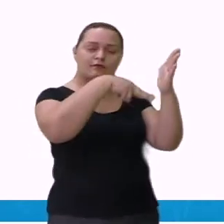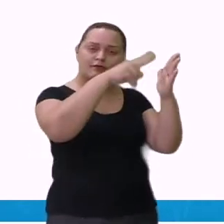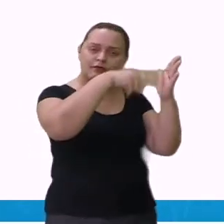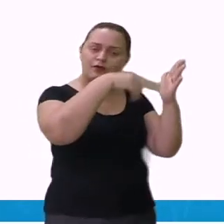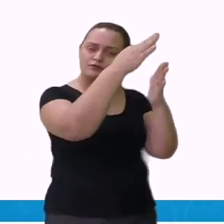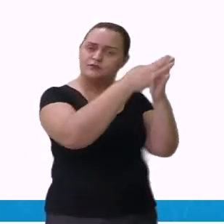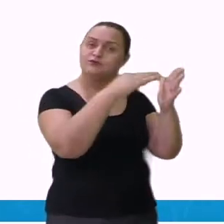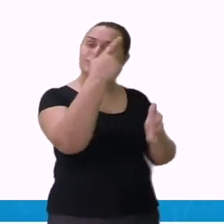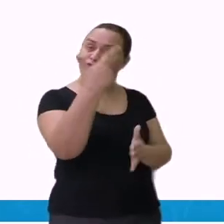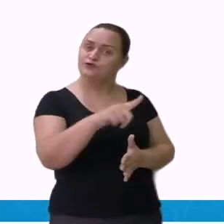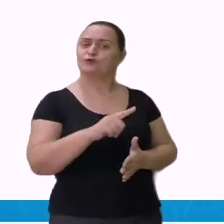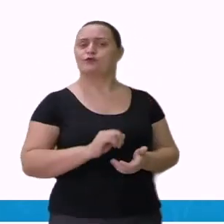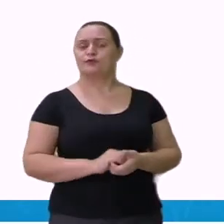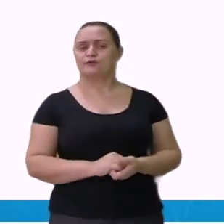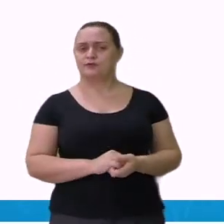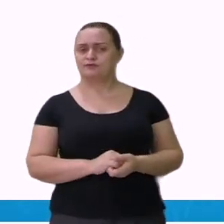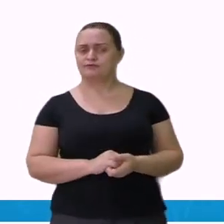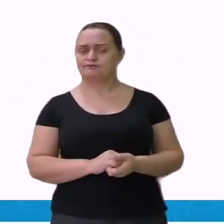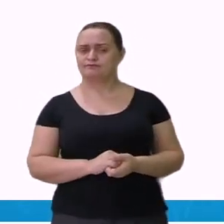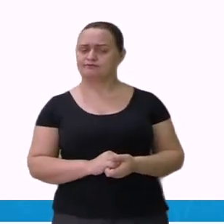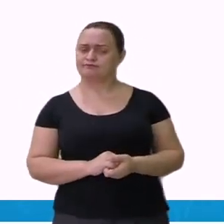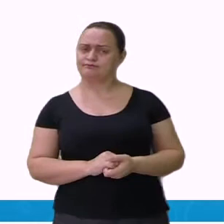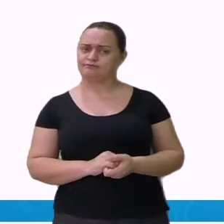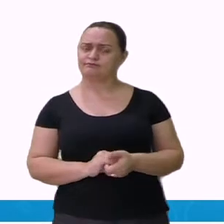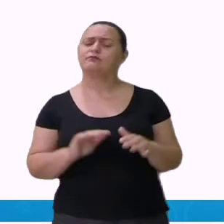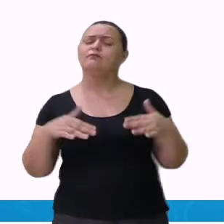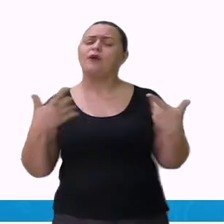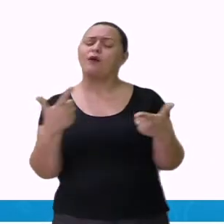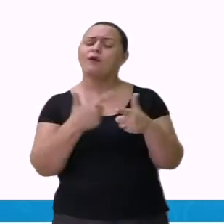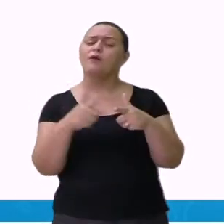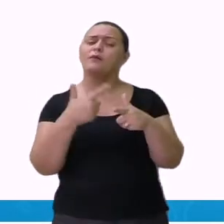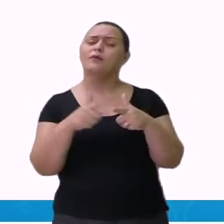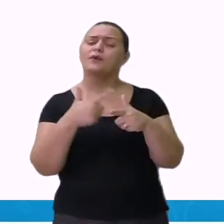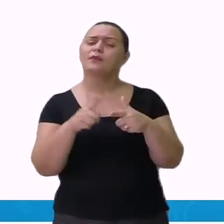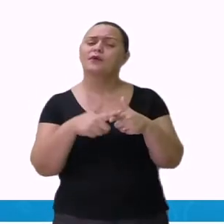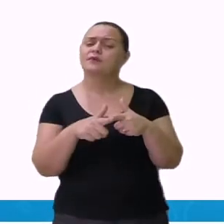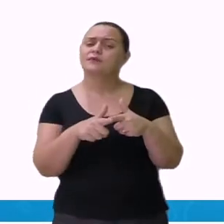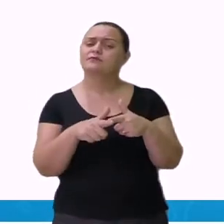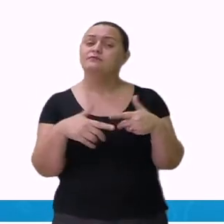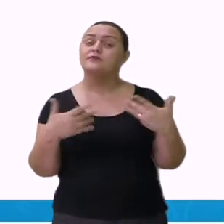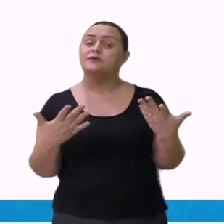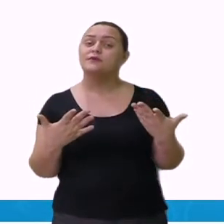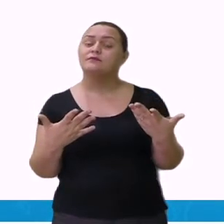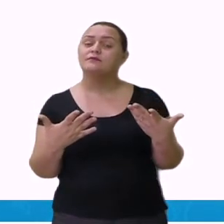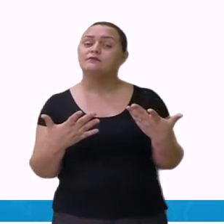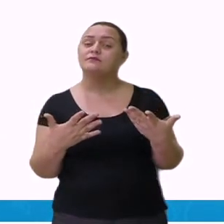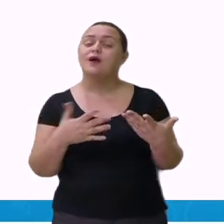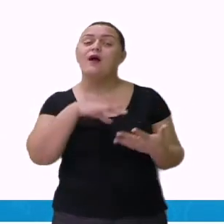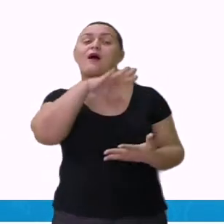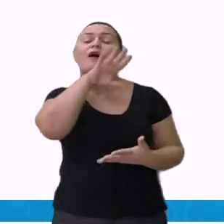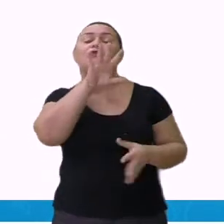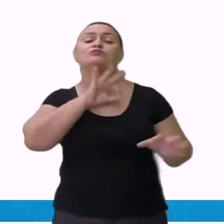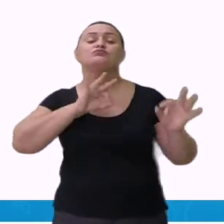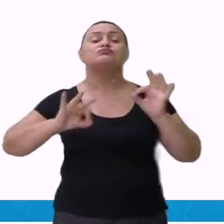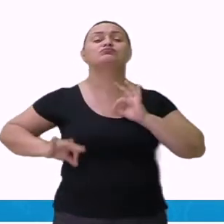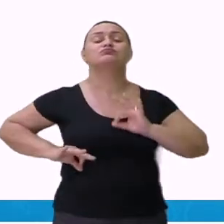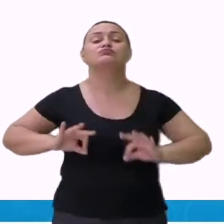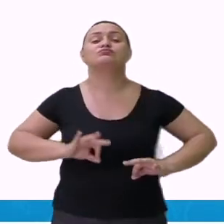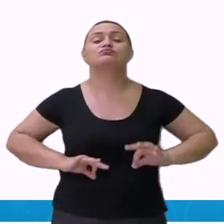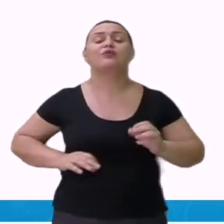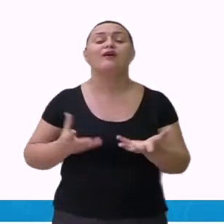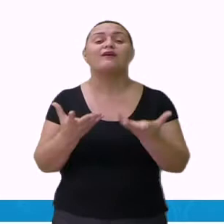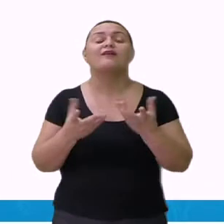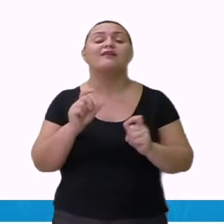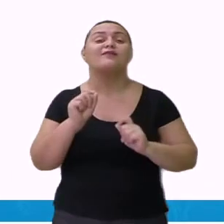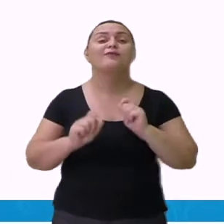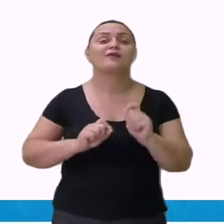Bom, o problema que ele tinha com ela era que ela queria o quê, gente? Ela era